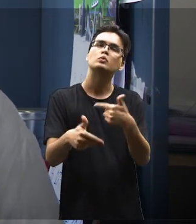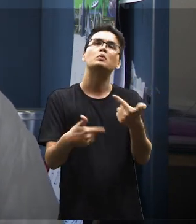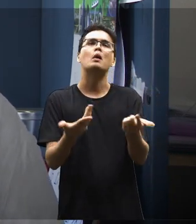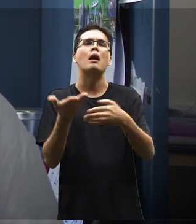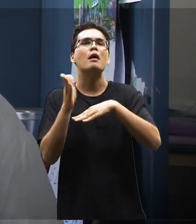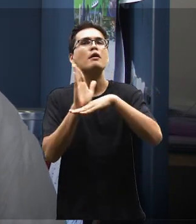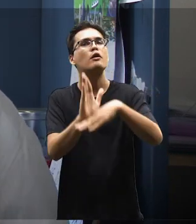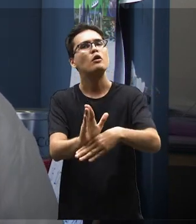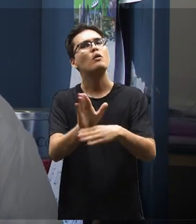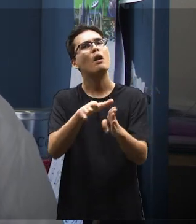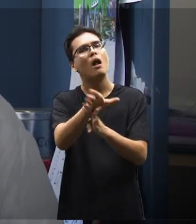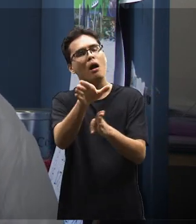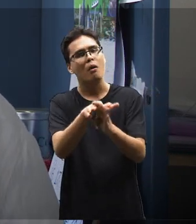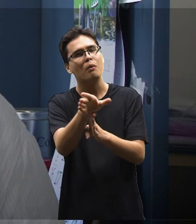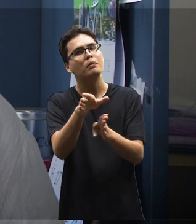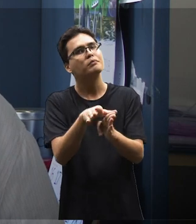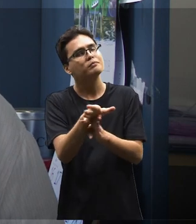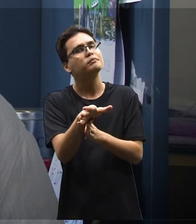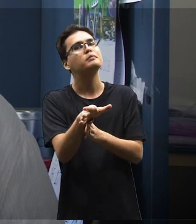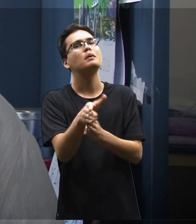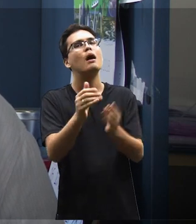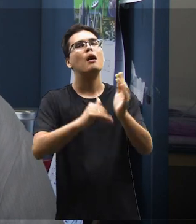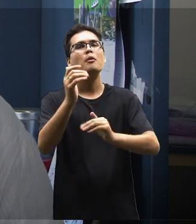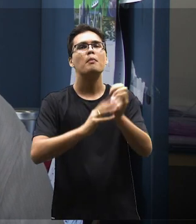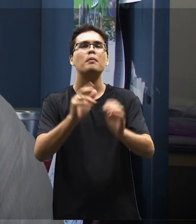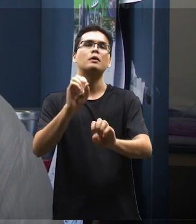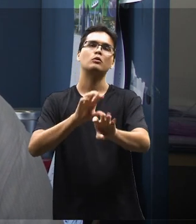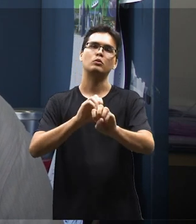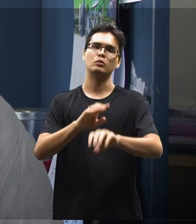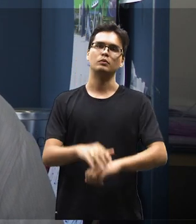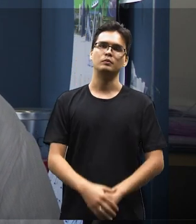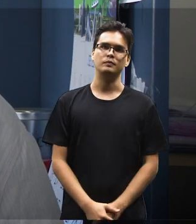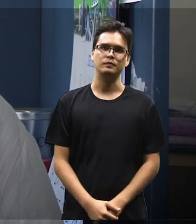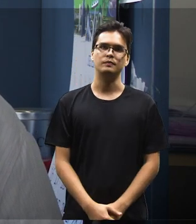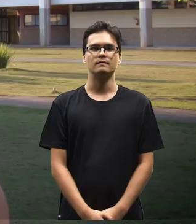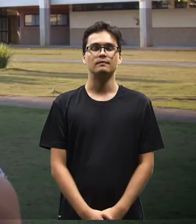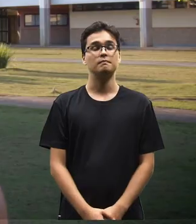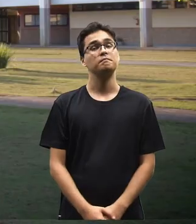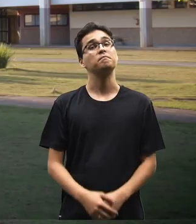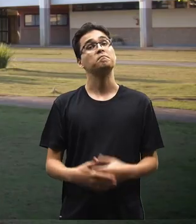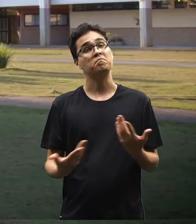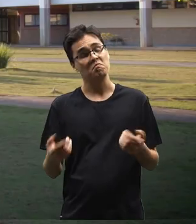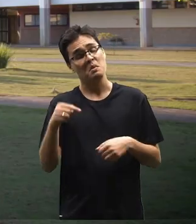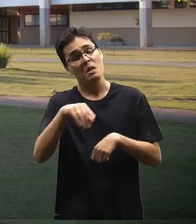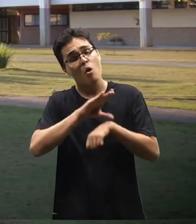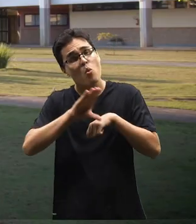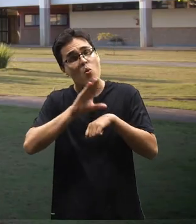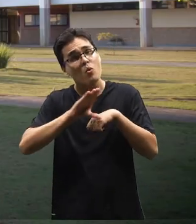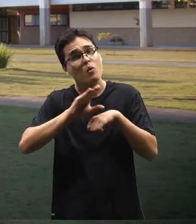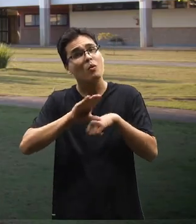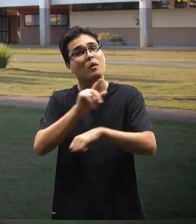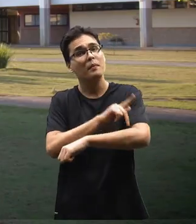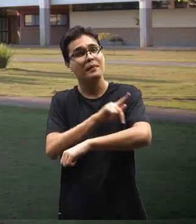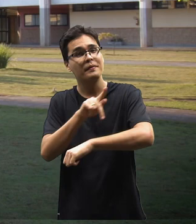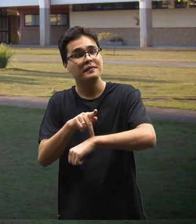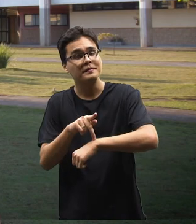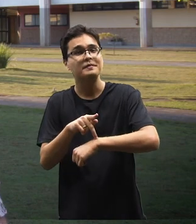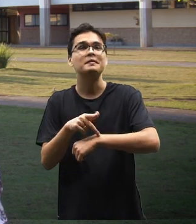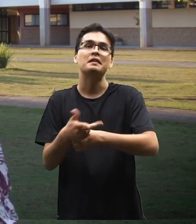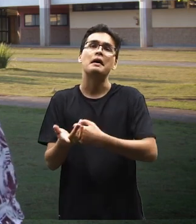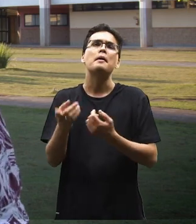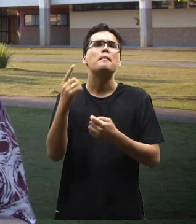ajudar na orientação das práticas educativas. Então, nesse curso de pedagogia,